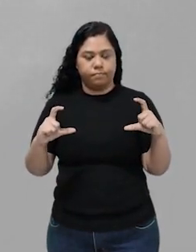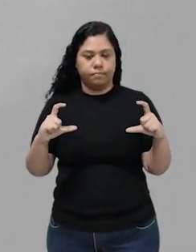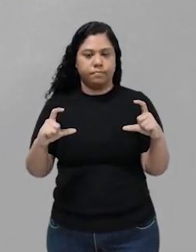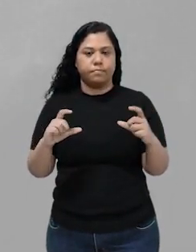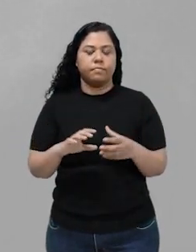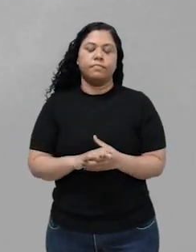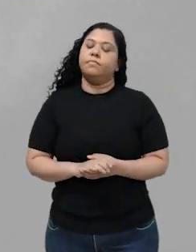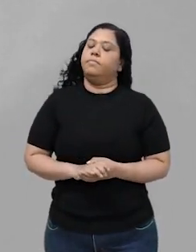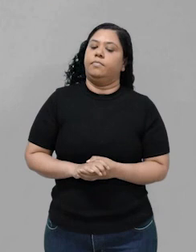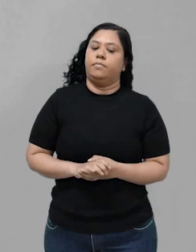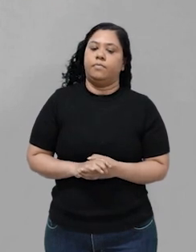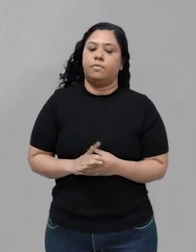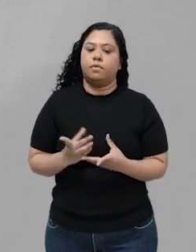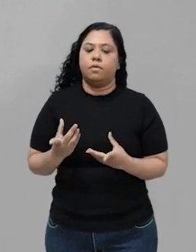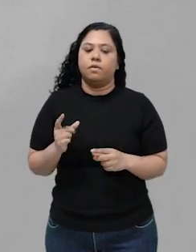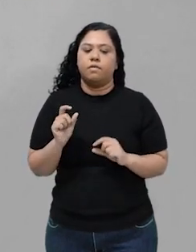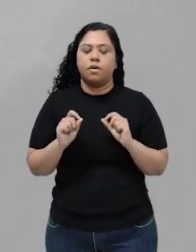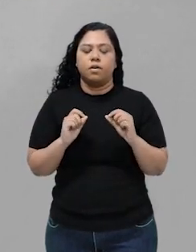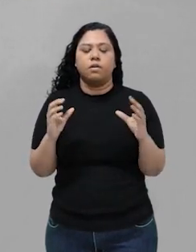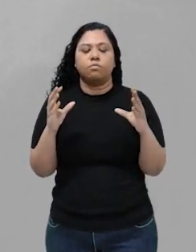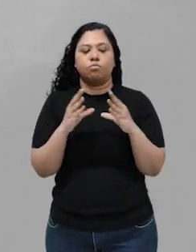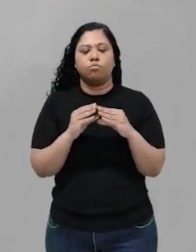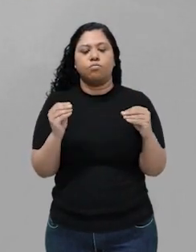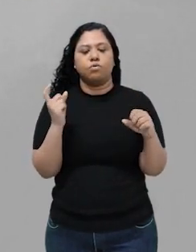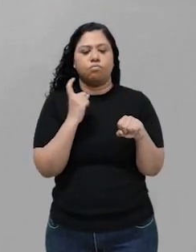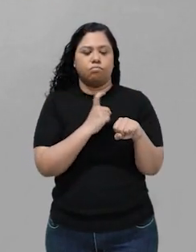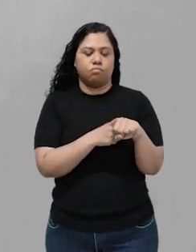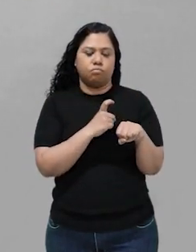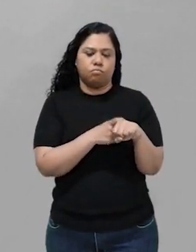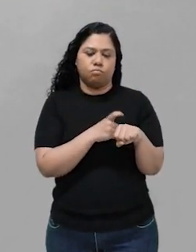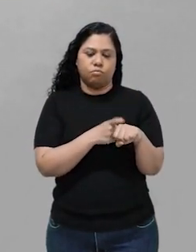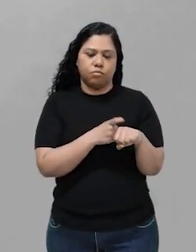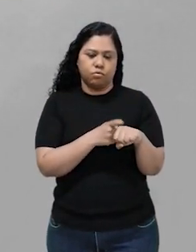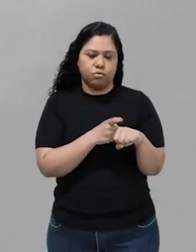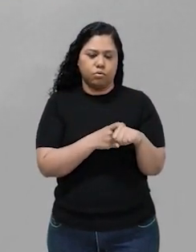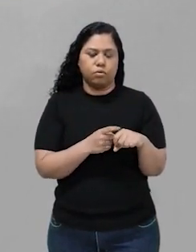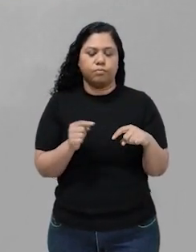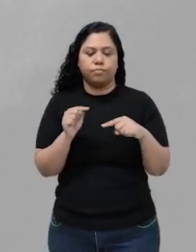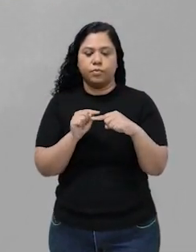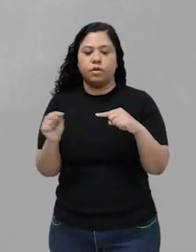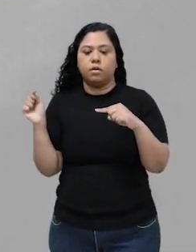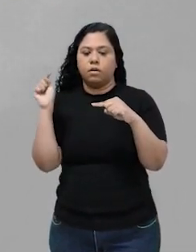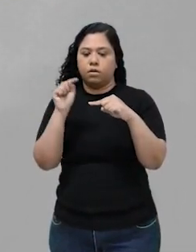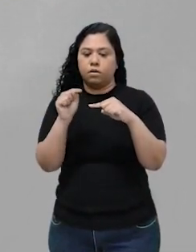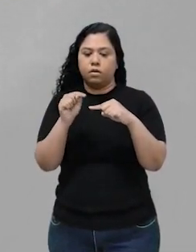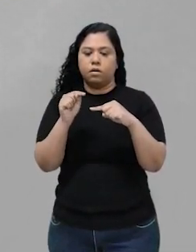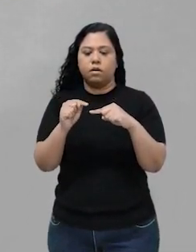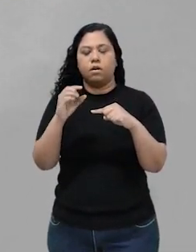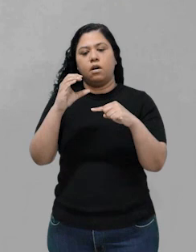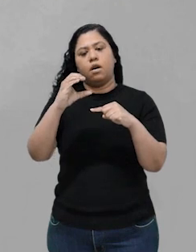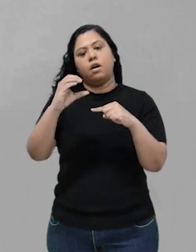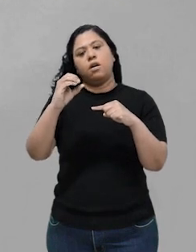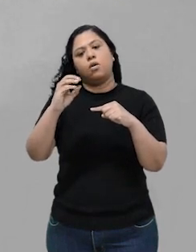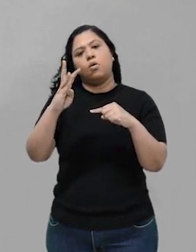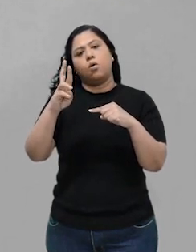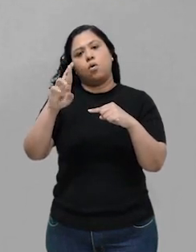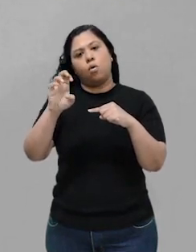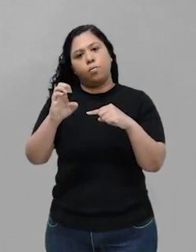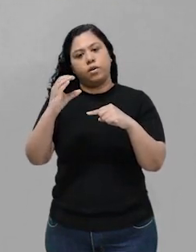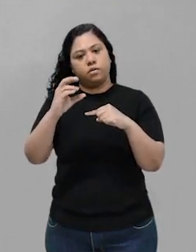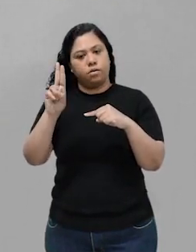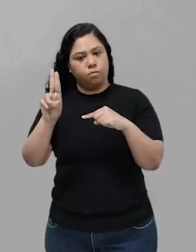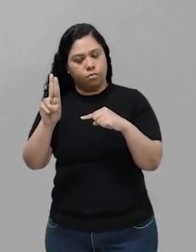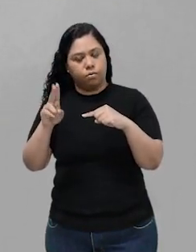turma, nós vamos excluir os sólidos. Então, nós vamos excluir no produto o cobre e no